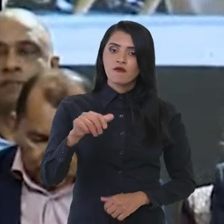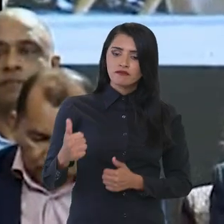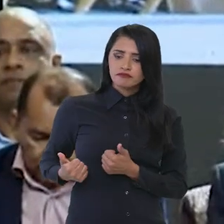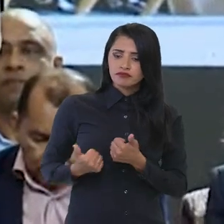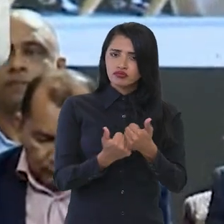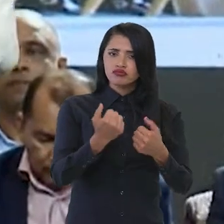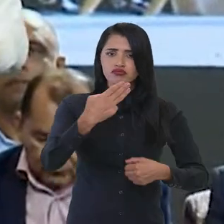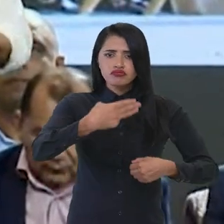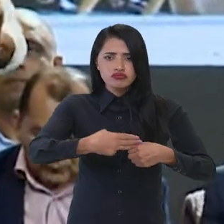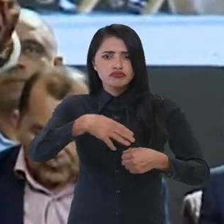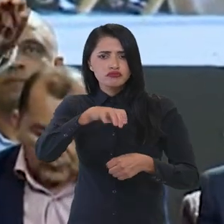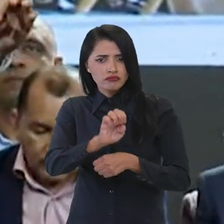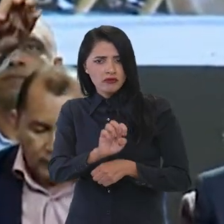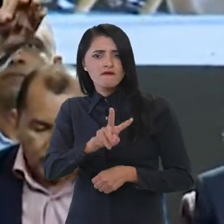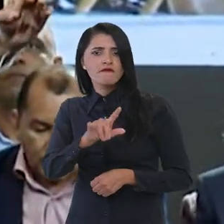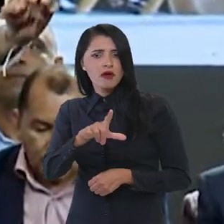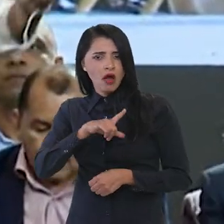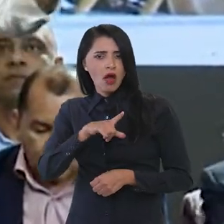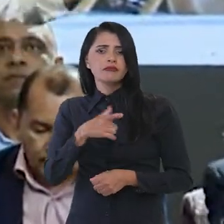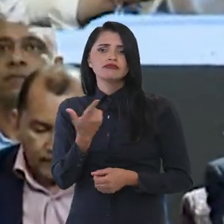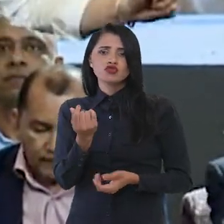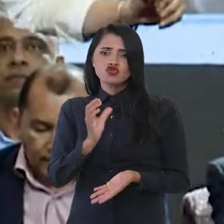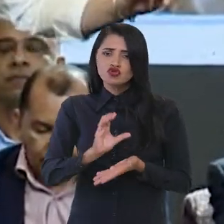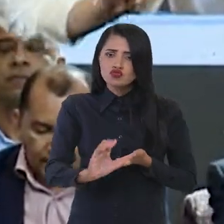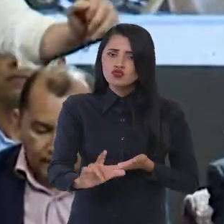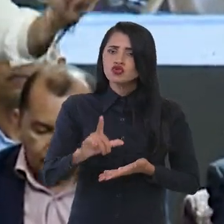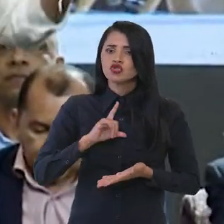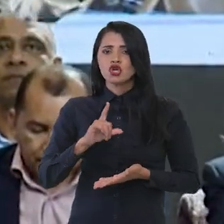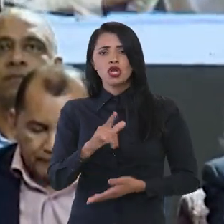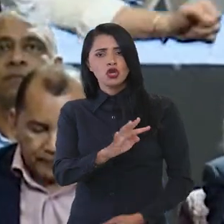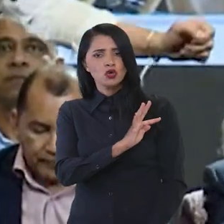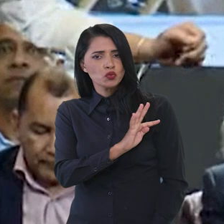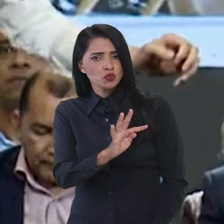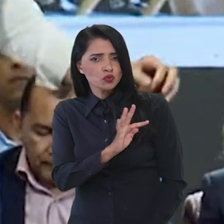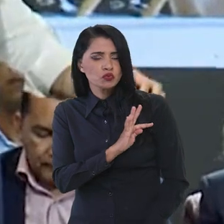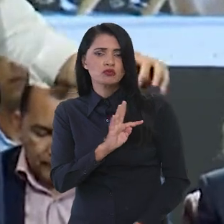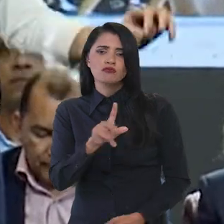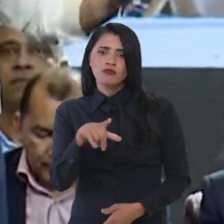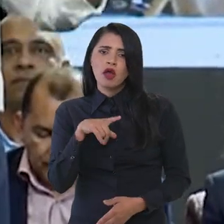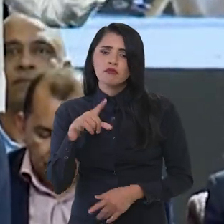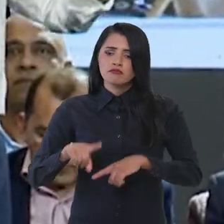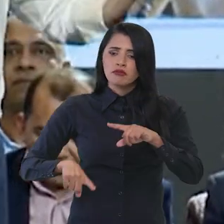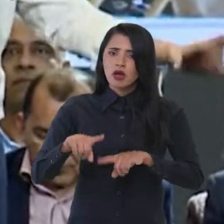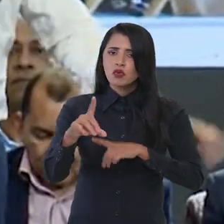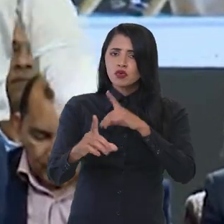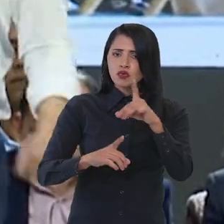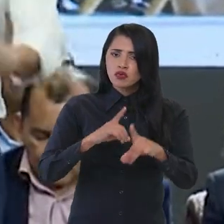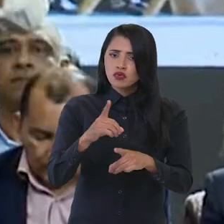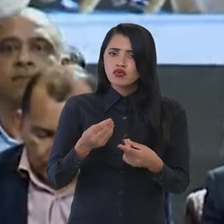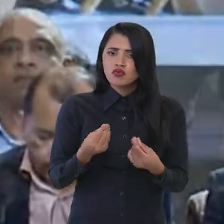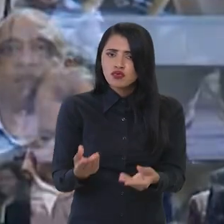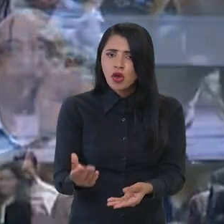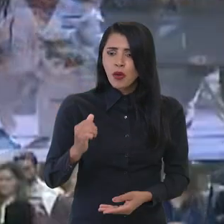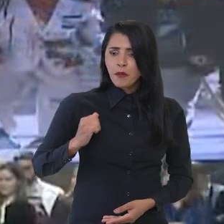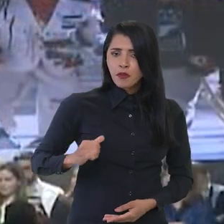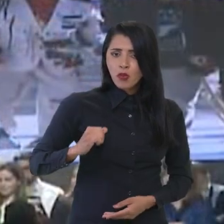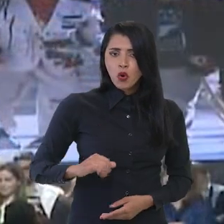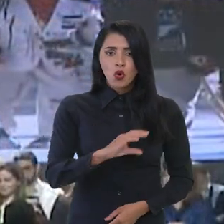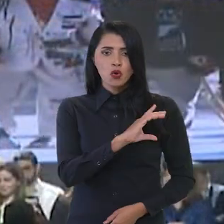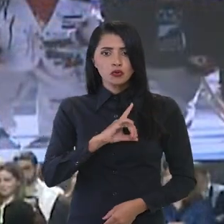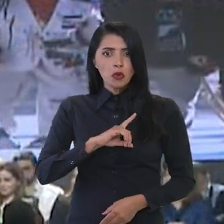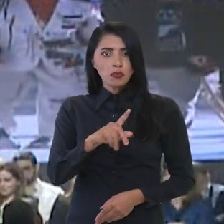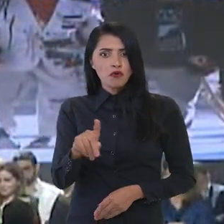apoiar os estados e municípios financeiramente, tecnicamente, com material de idade, com bolsa para